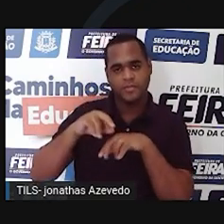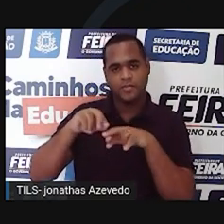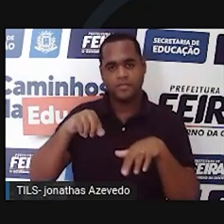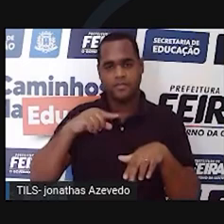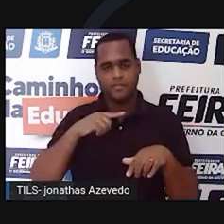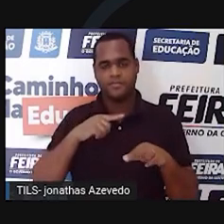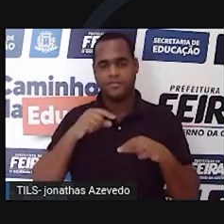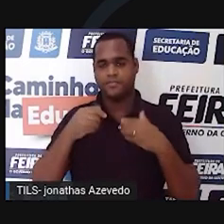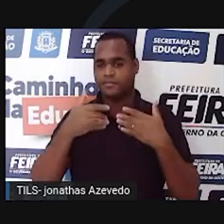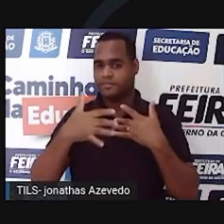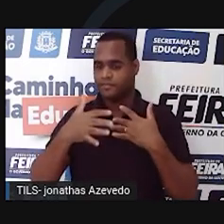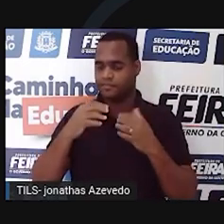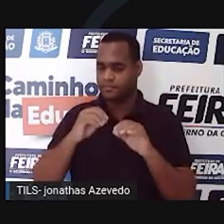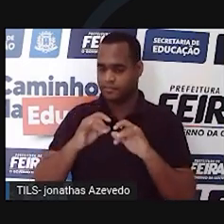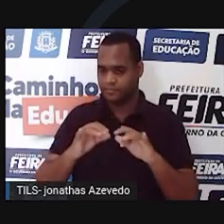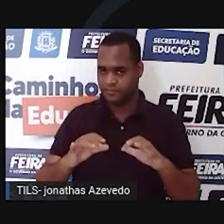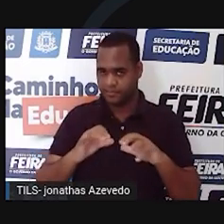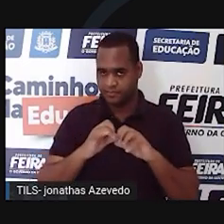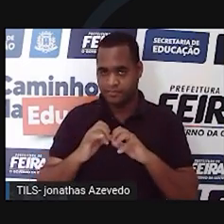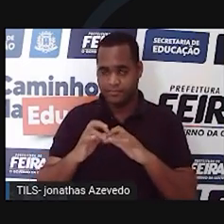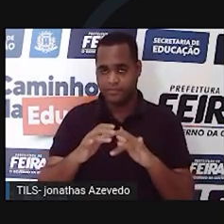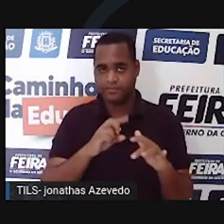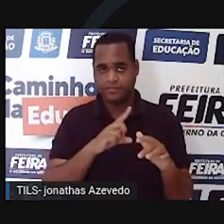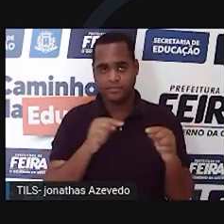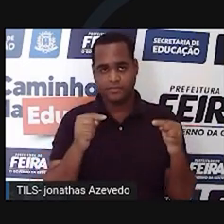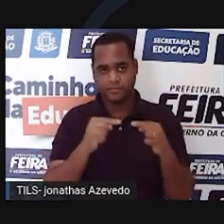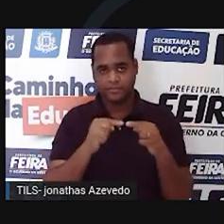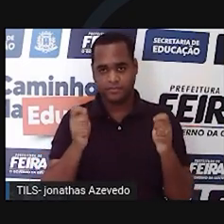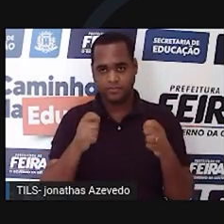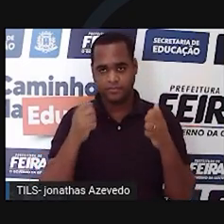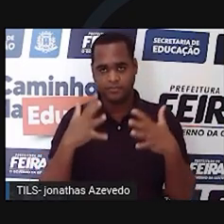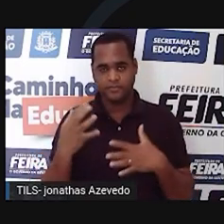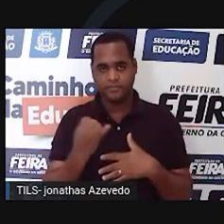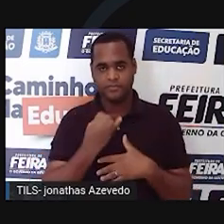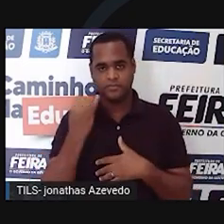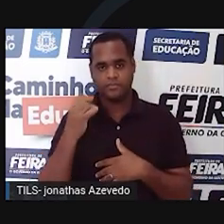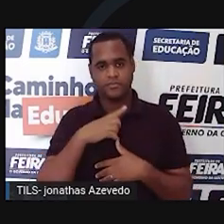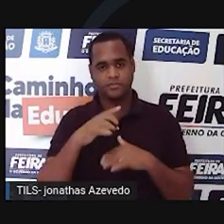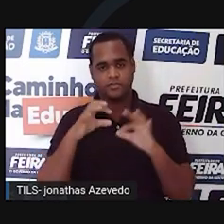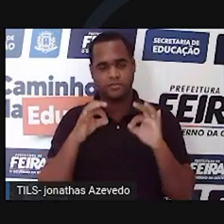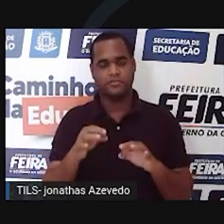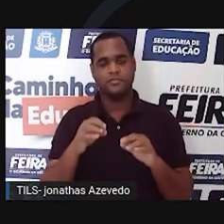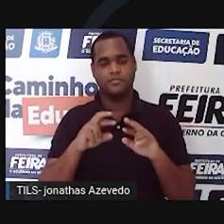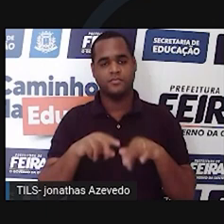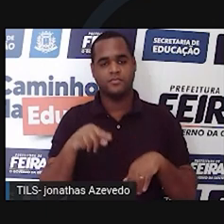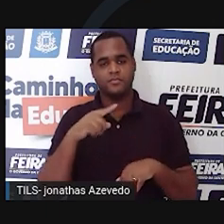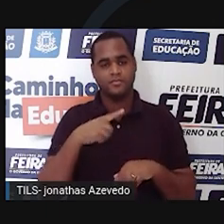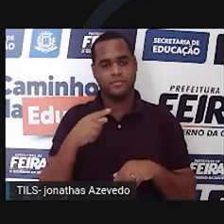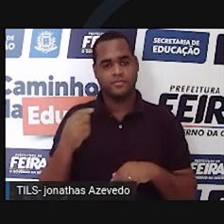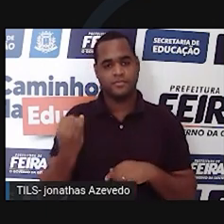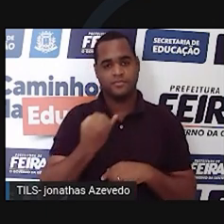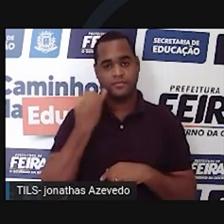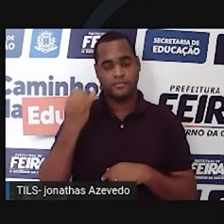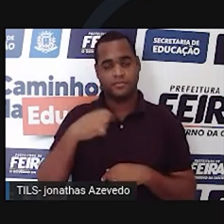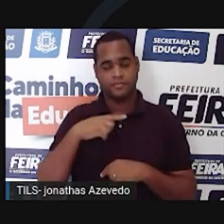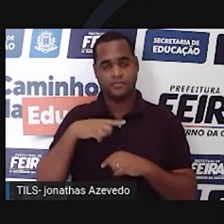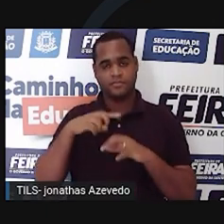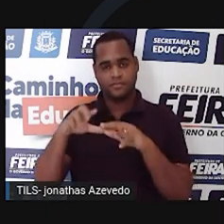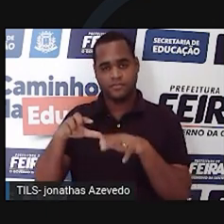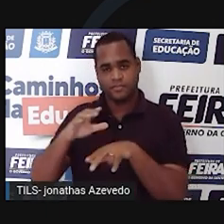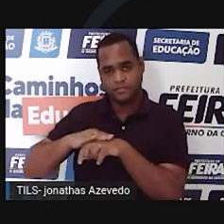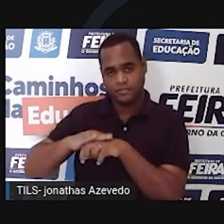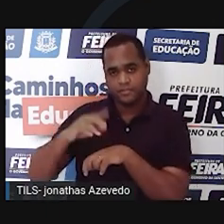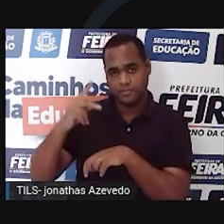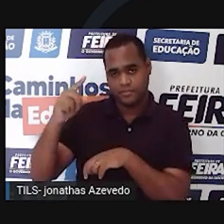moléculas seguintes. O que eu acredito que seja o fundamento dos seres vivos. E justamente por conta dessa descoberta, que receberam o Nobel de